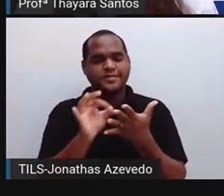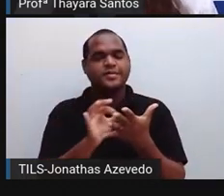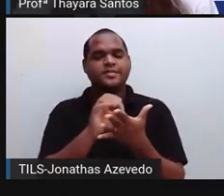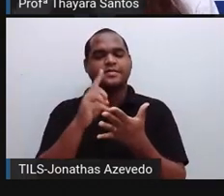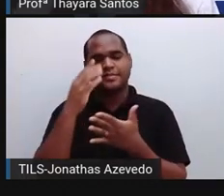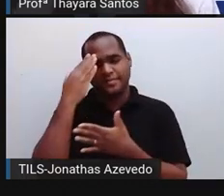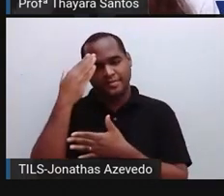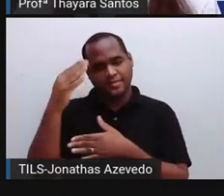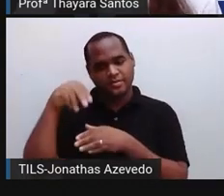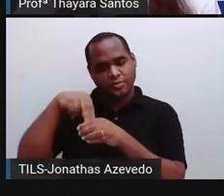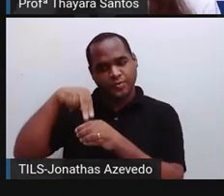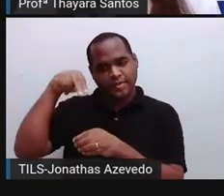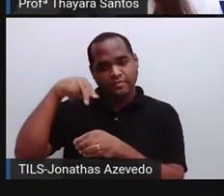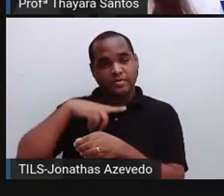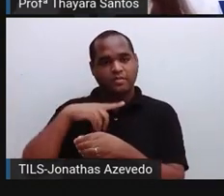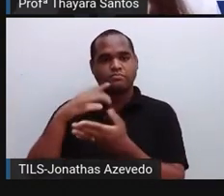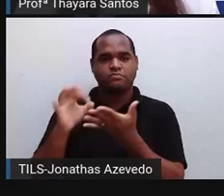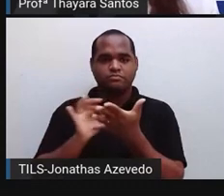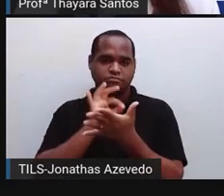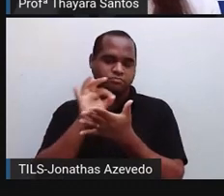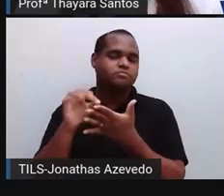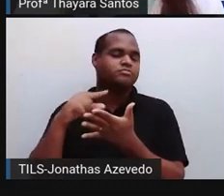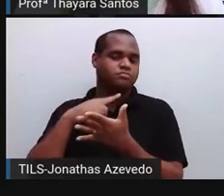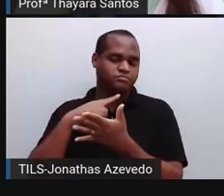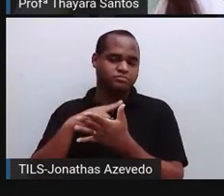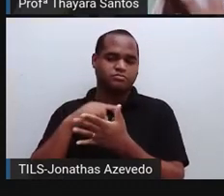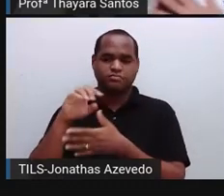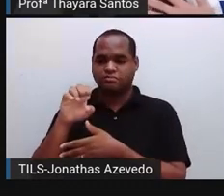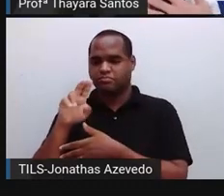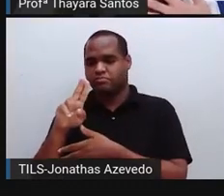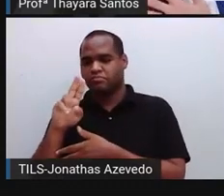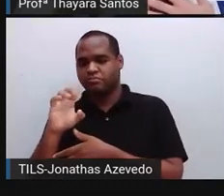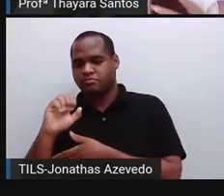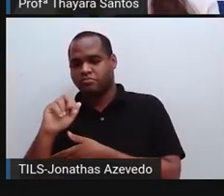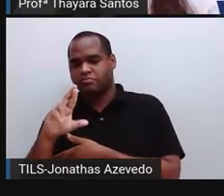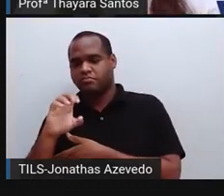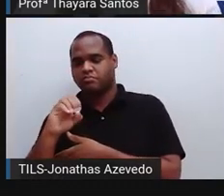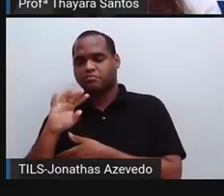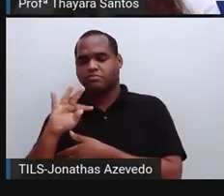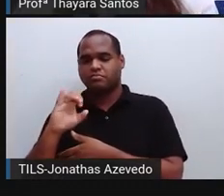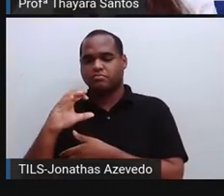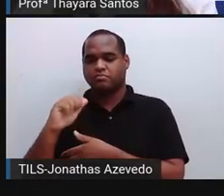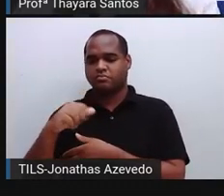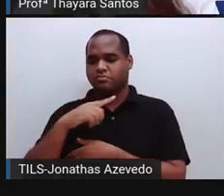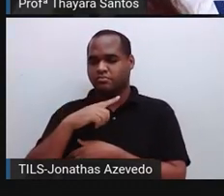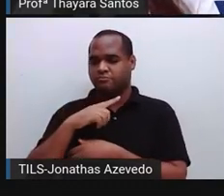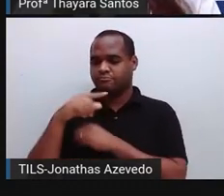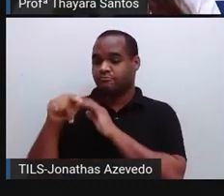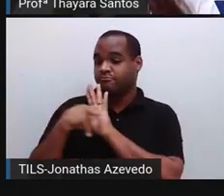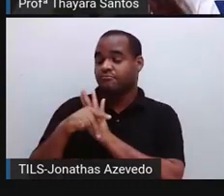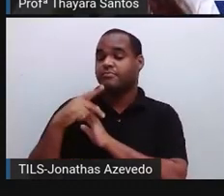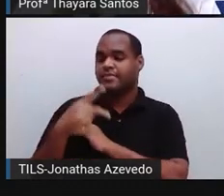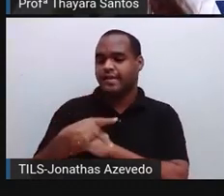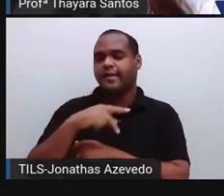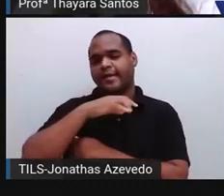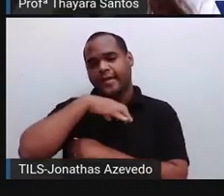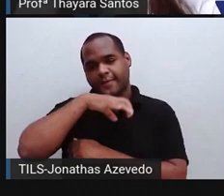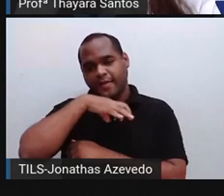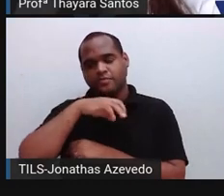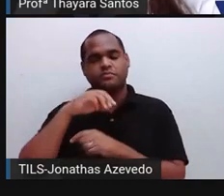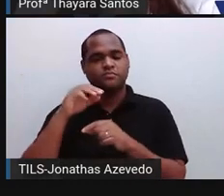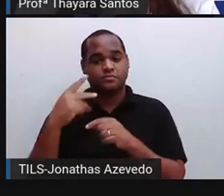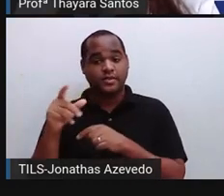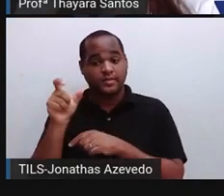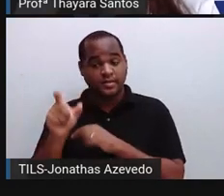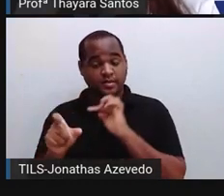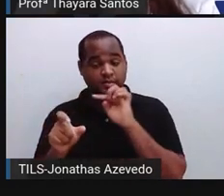núcleo, né? Já que o neurônio é uma célula e é uma célula eucariótica, já que é nossa, dos animais. Então, ele tem um